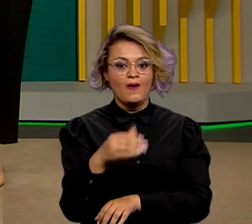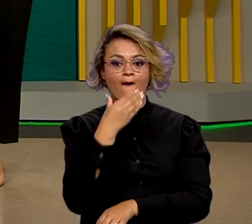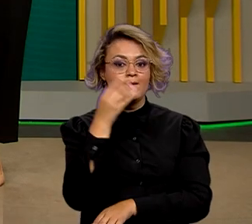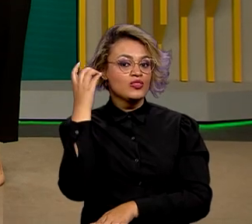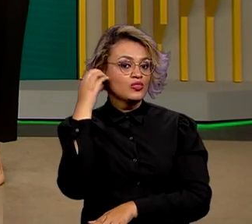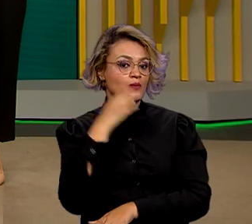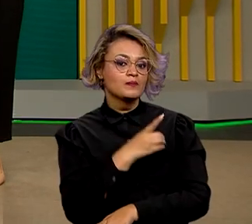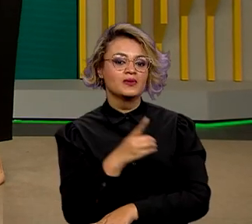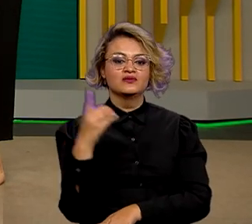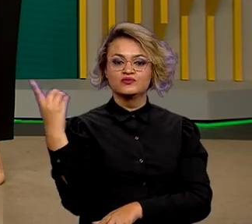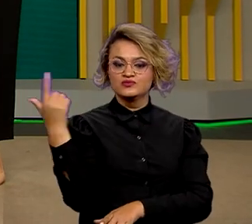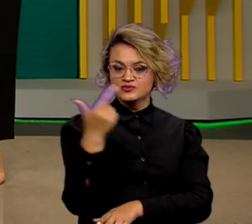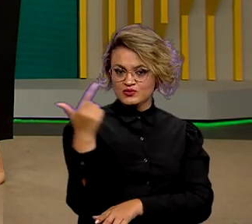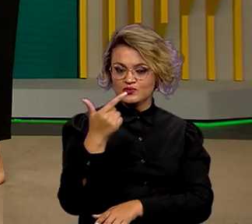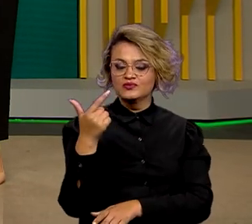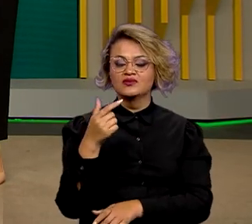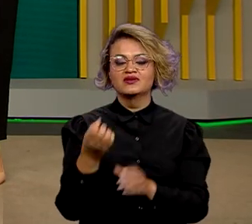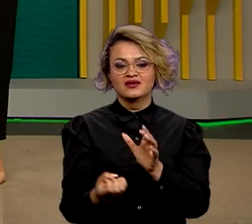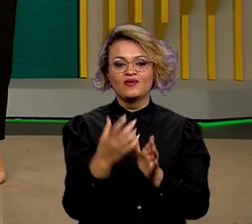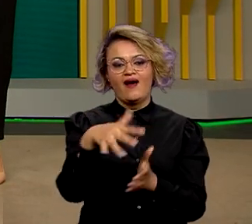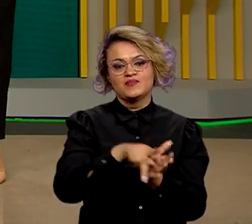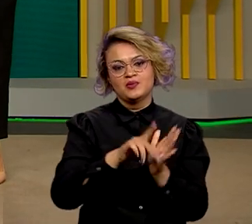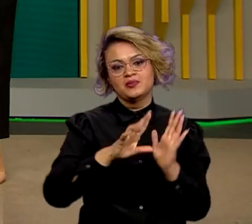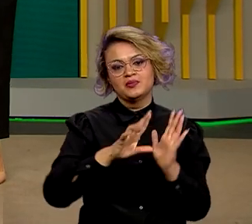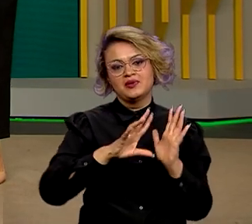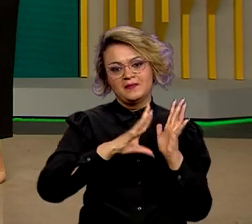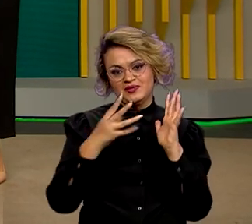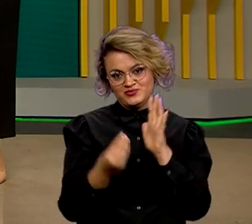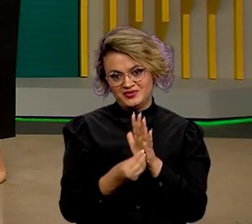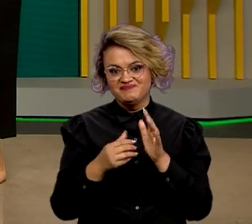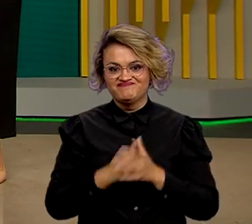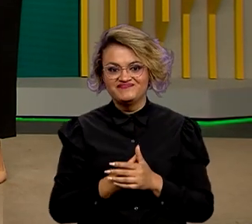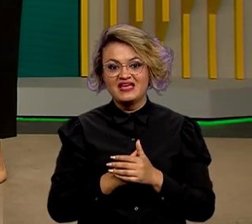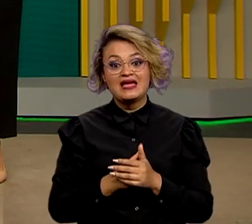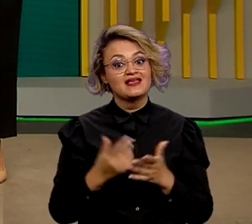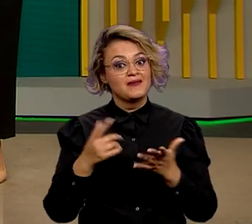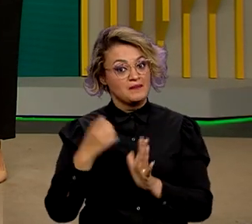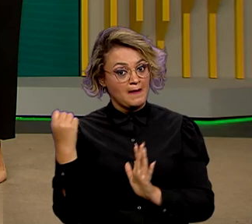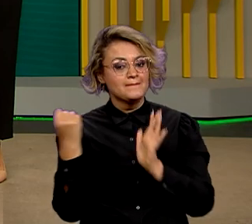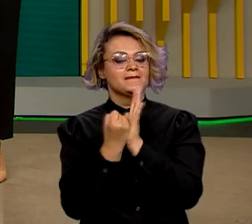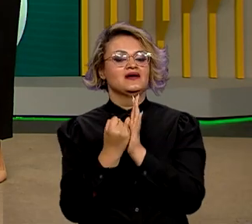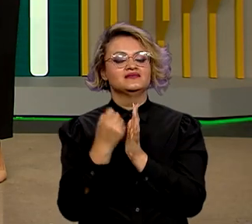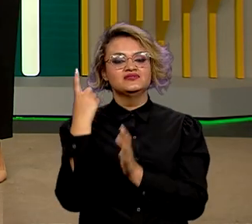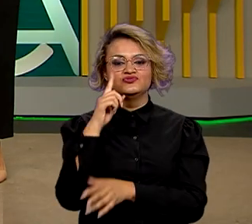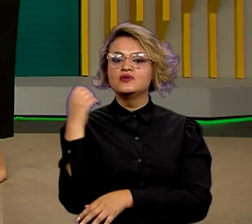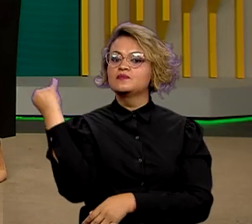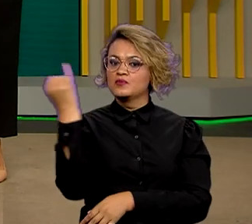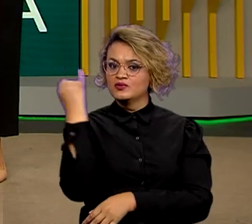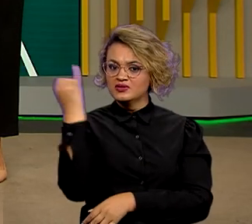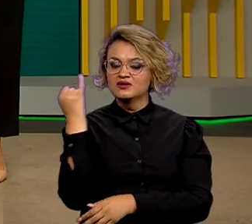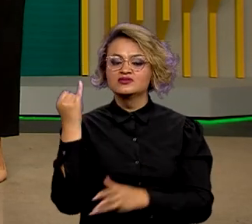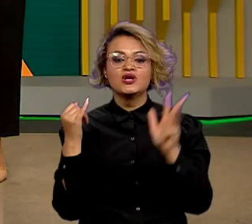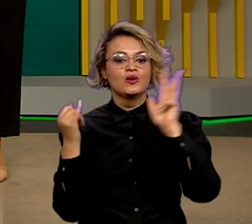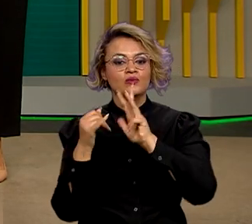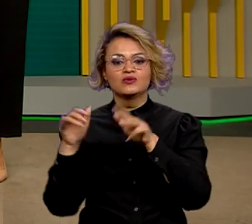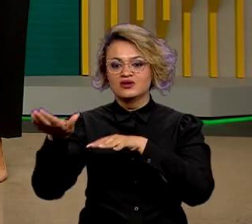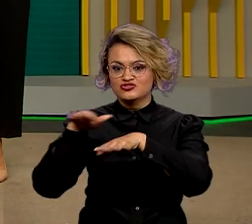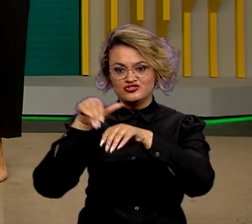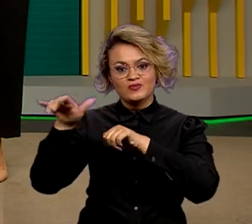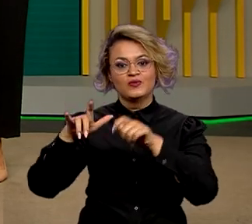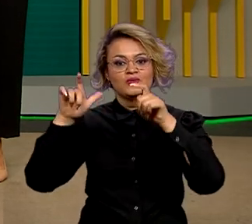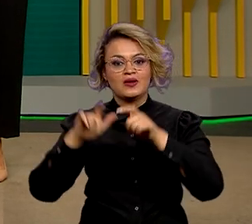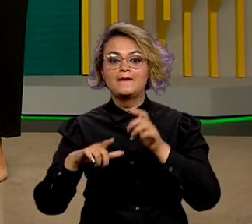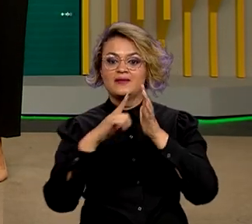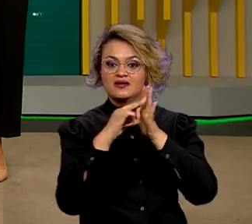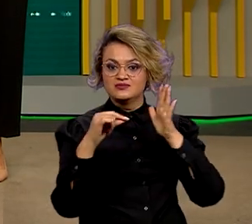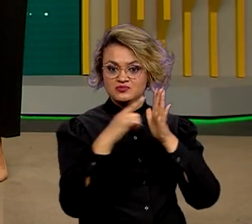II criou a província do Amazonas. Pois é, Roberto, para marcar essa data tão importante, o presidente Lula reuniu no Palácio do